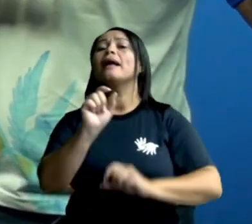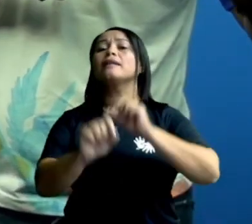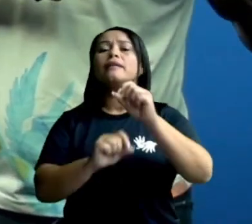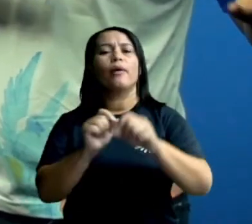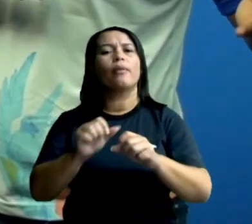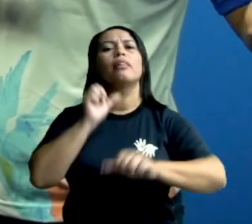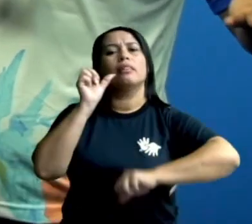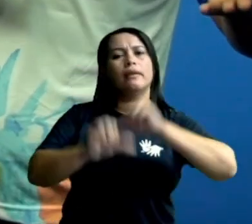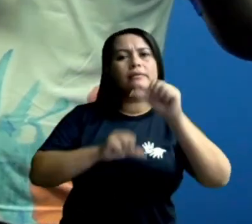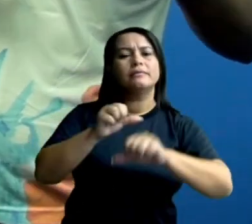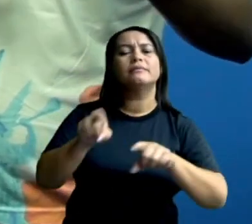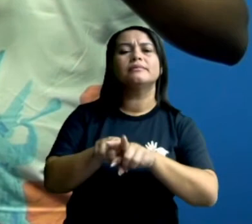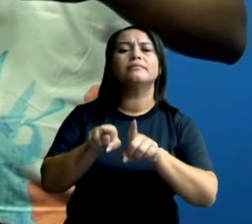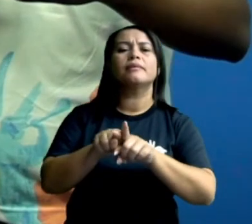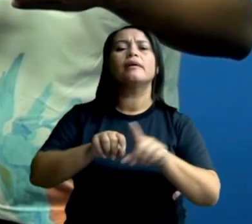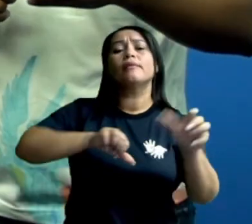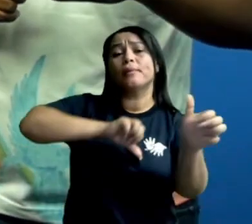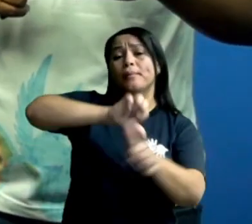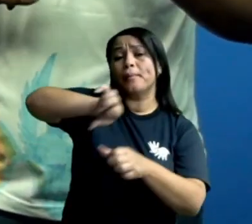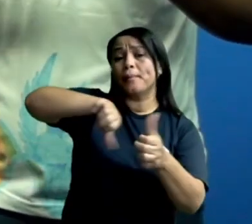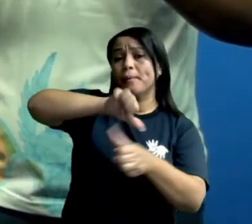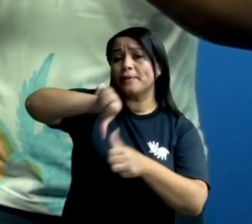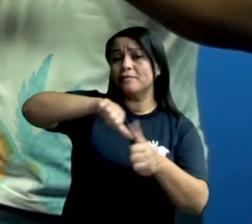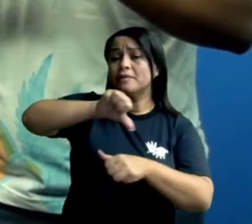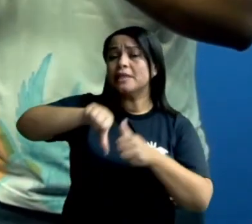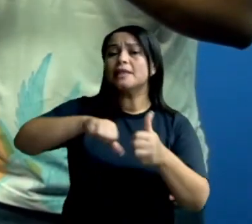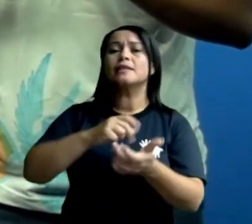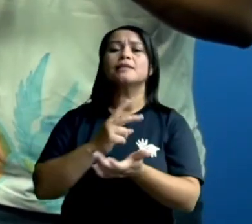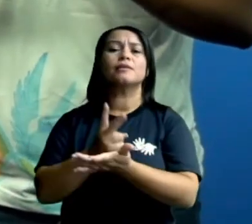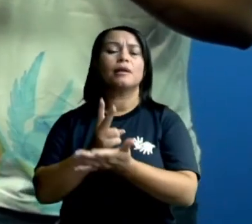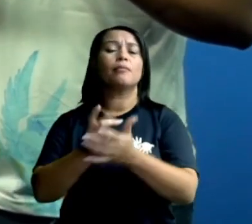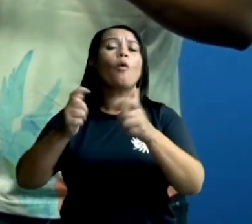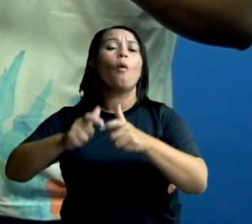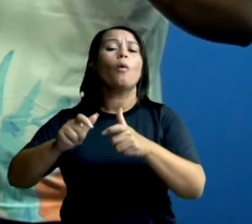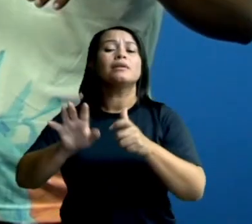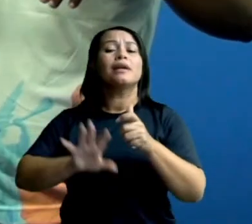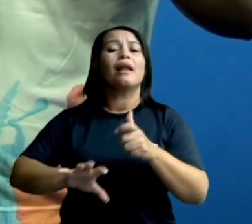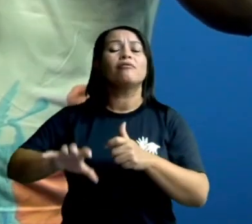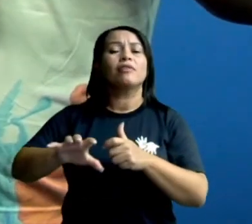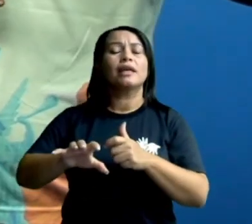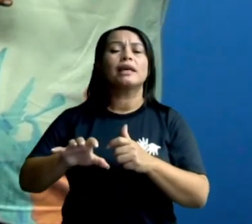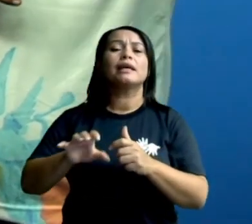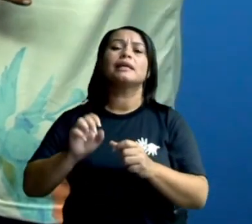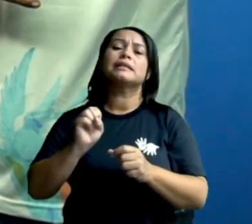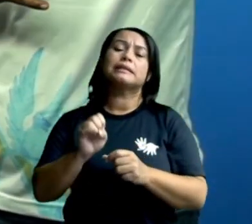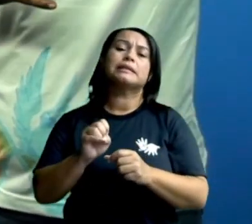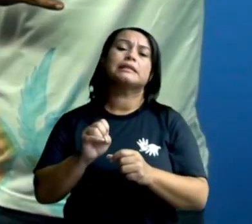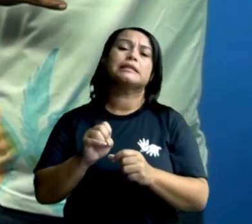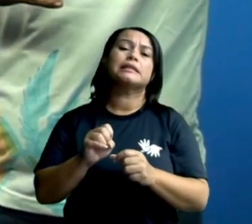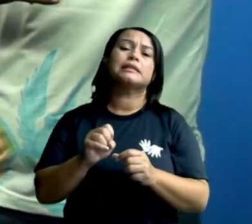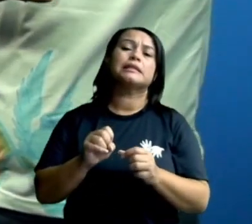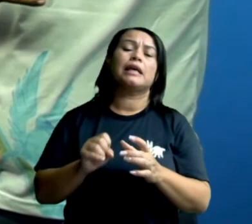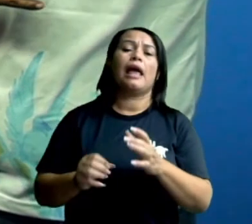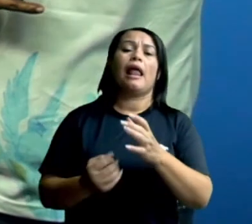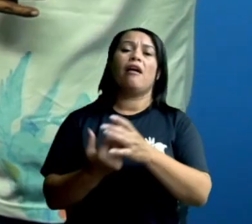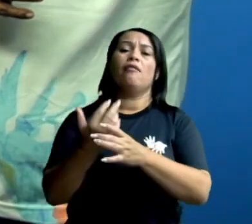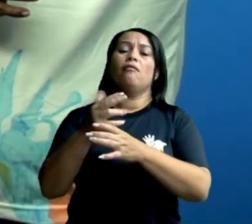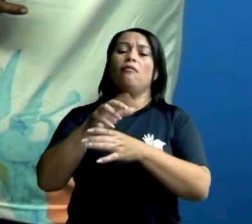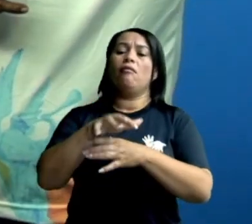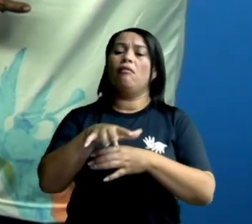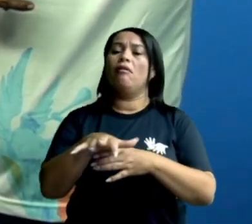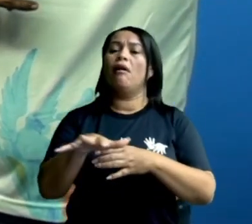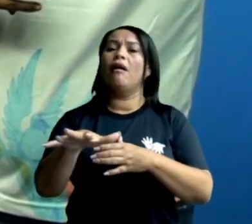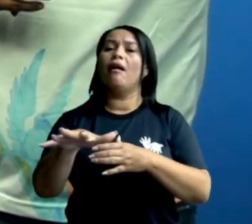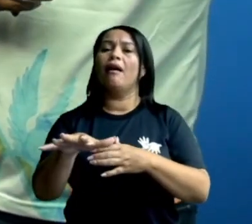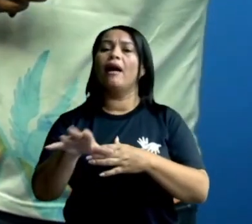intempéries e também pode sofrer modificações dependendo de onde ela se localiza. Se ela vai para o ambiente externo, pode chamar de uma